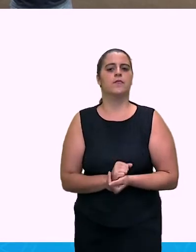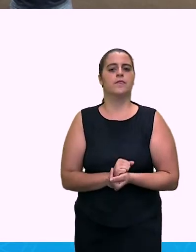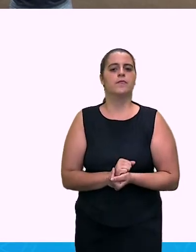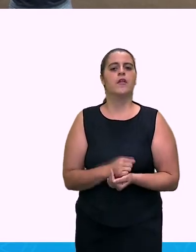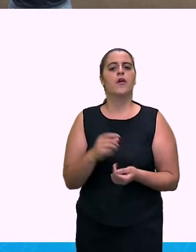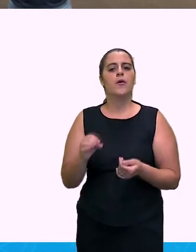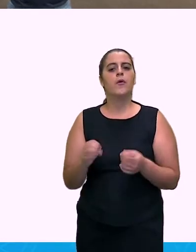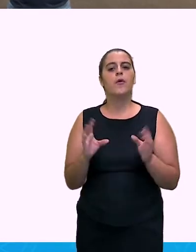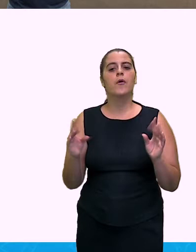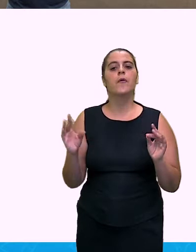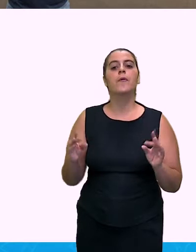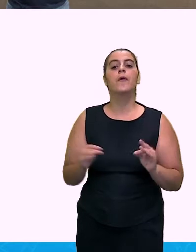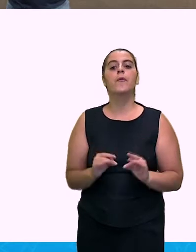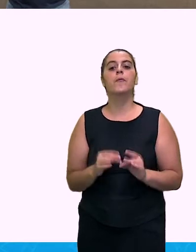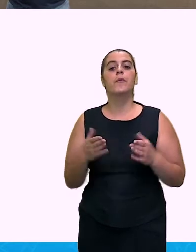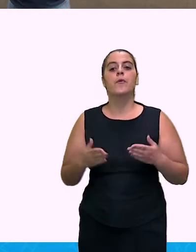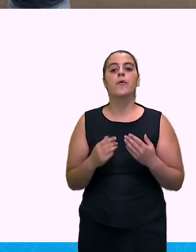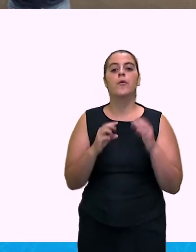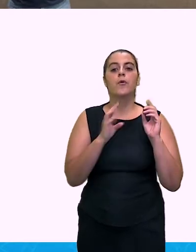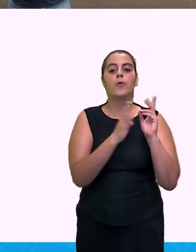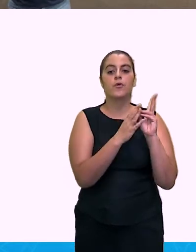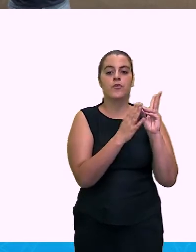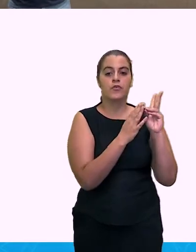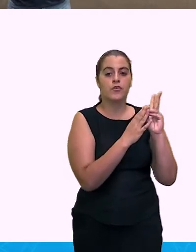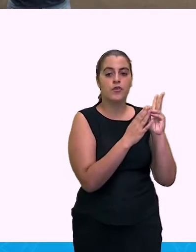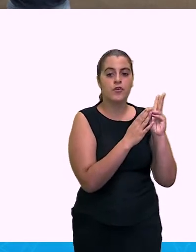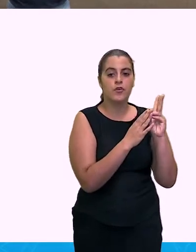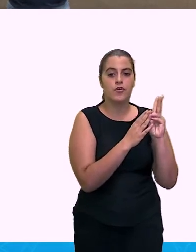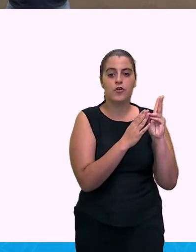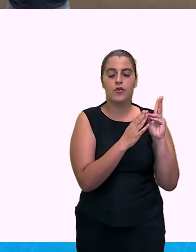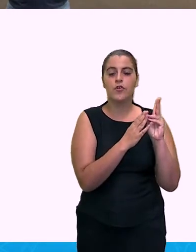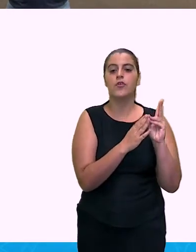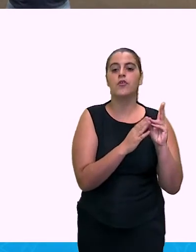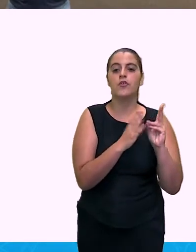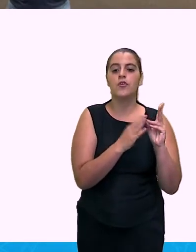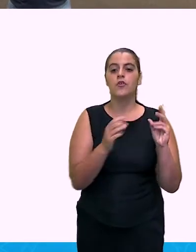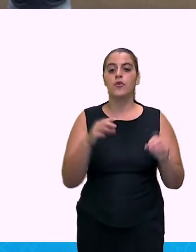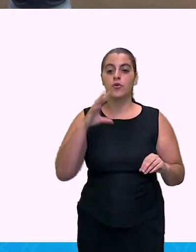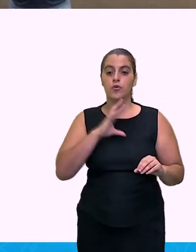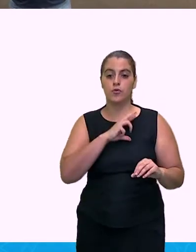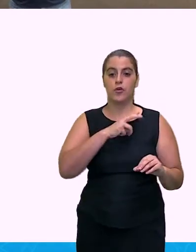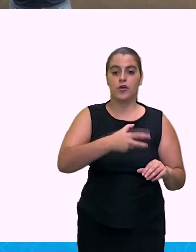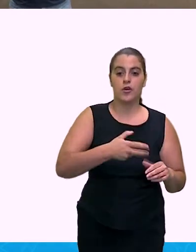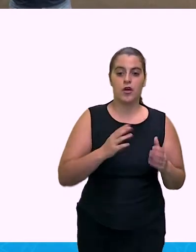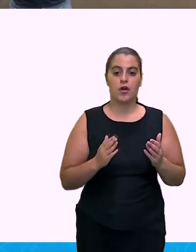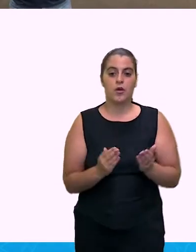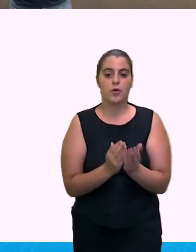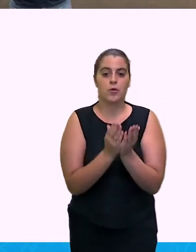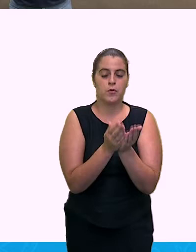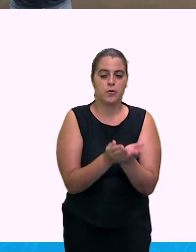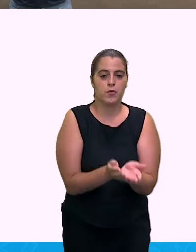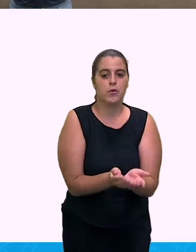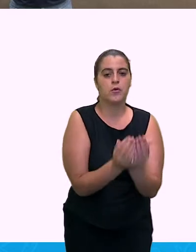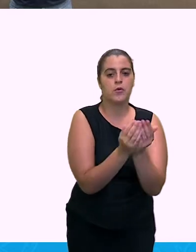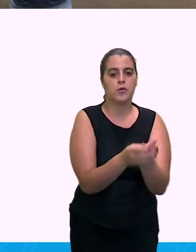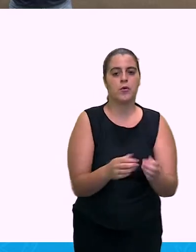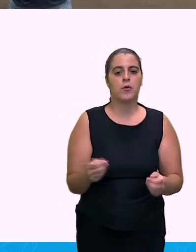vocês, sobre a colonização dos índios. O que que foi isso? Os portugueses chegaram aqui, começaram